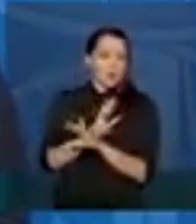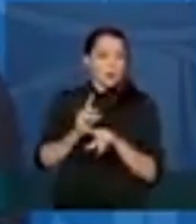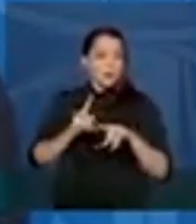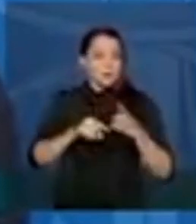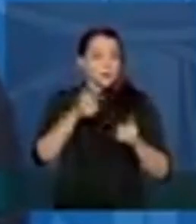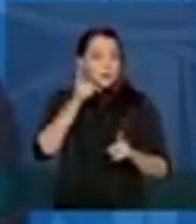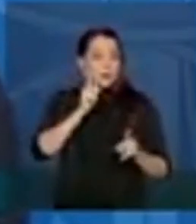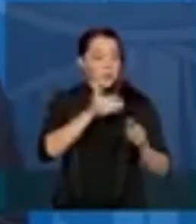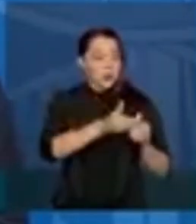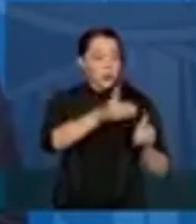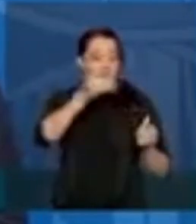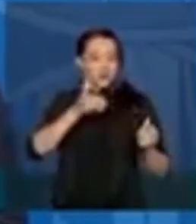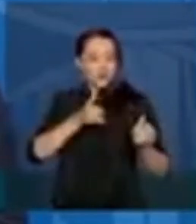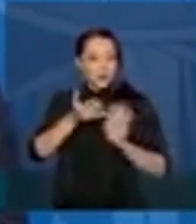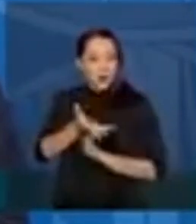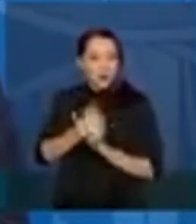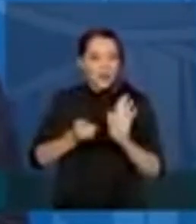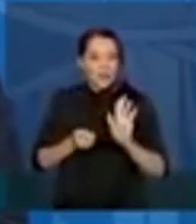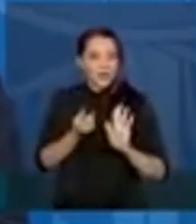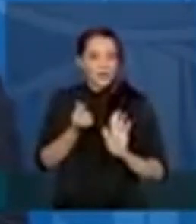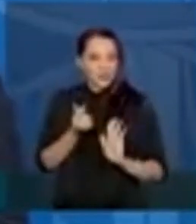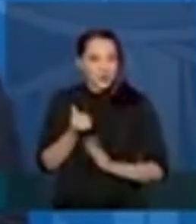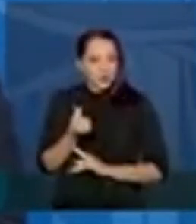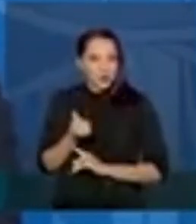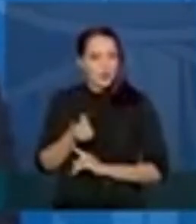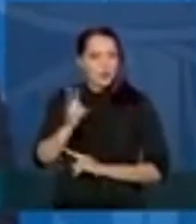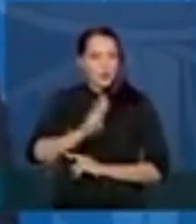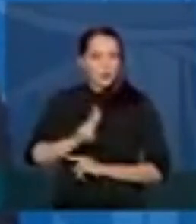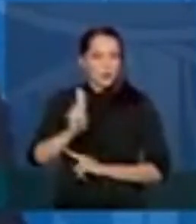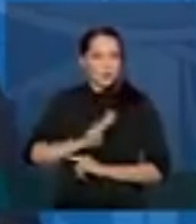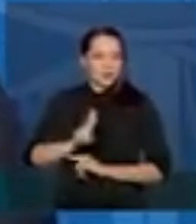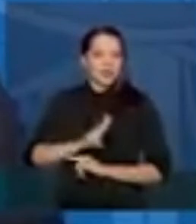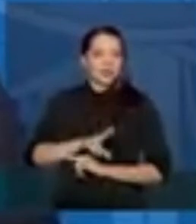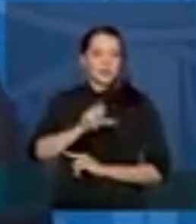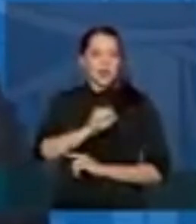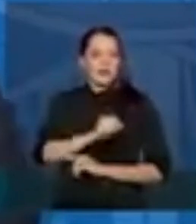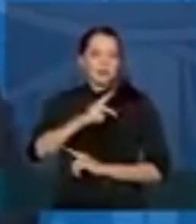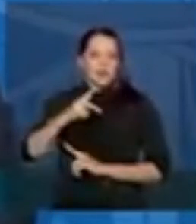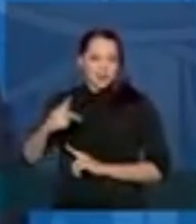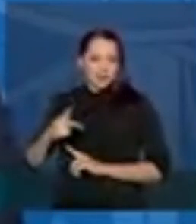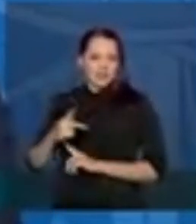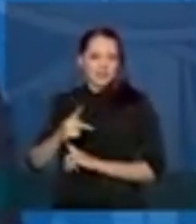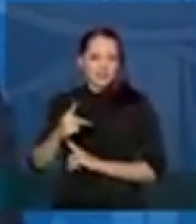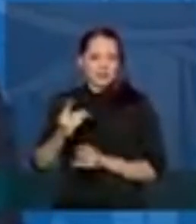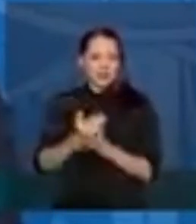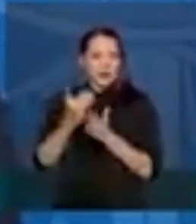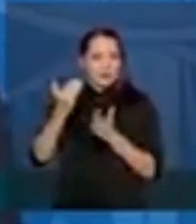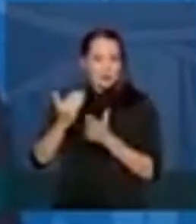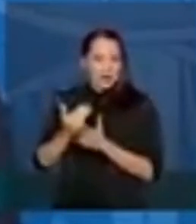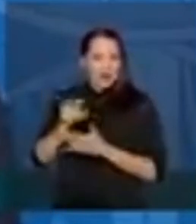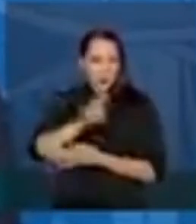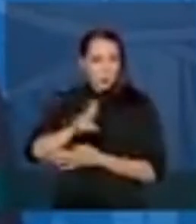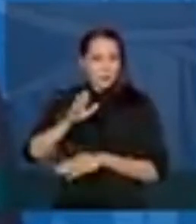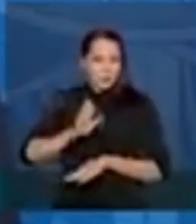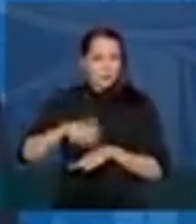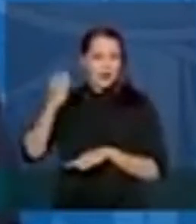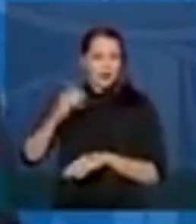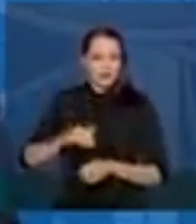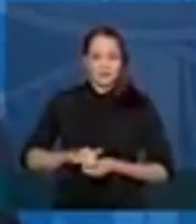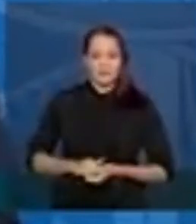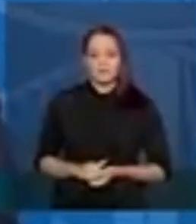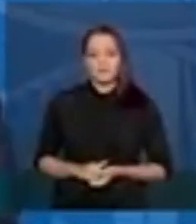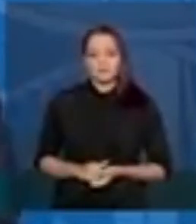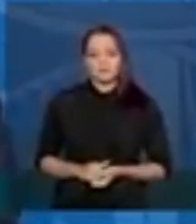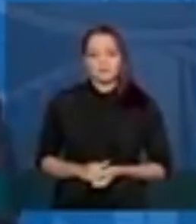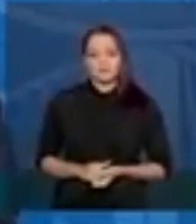antecipar o saque em dinheiro pelo uso do aplicativo ser mais intenso a cada mês. Pode passar, por favor?